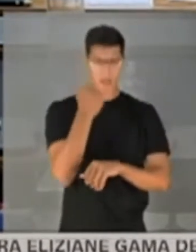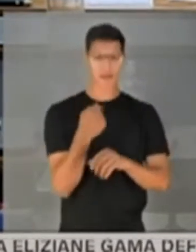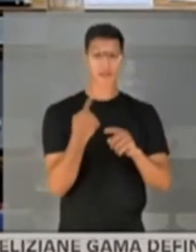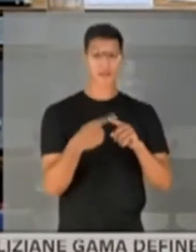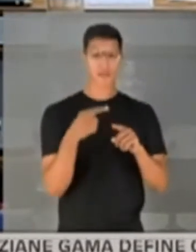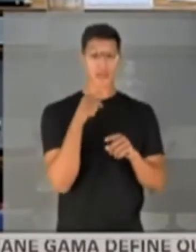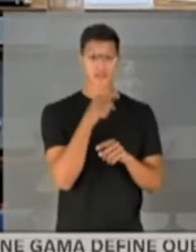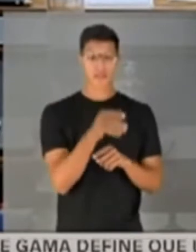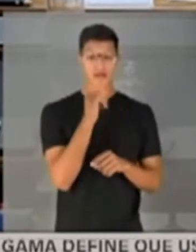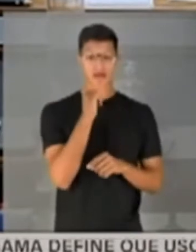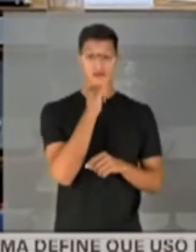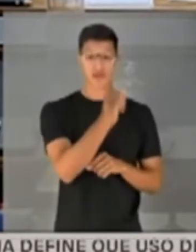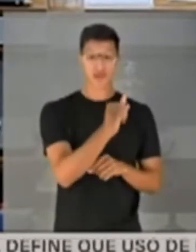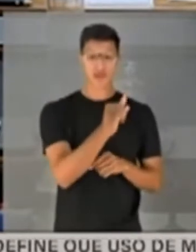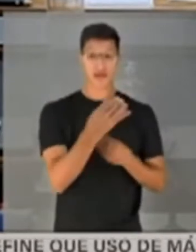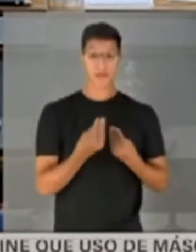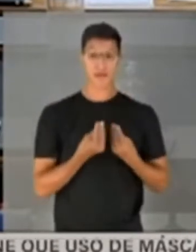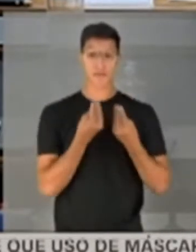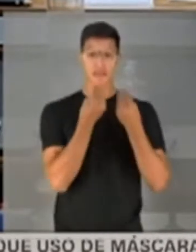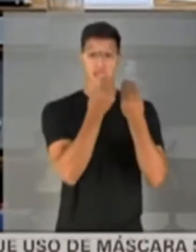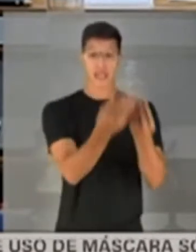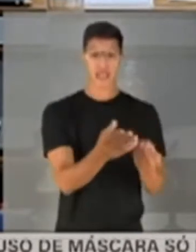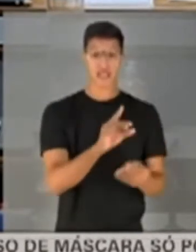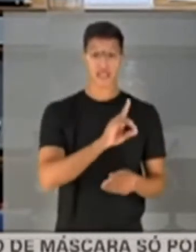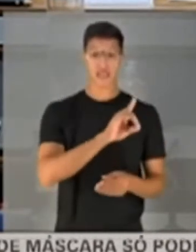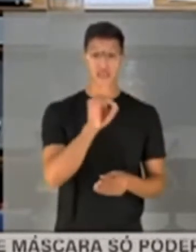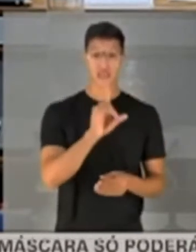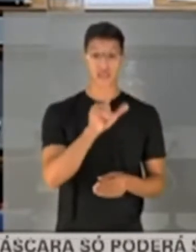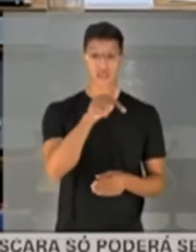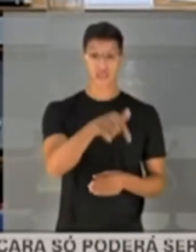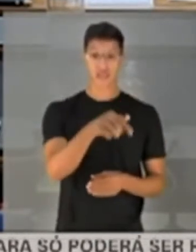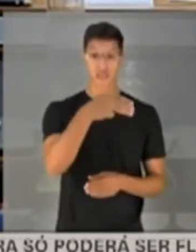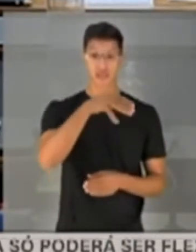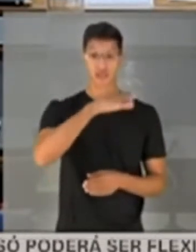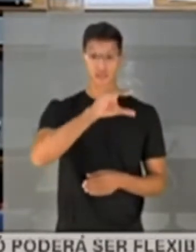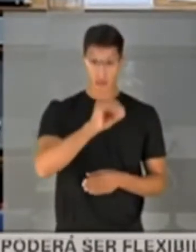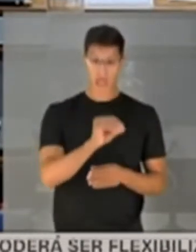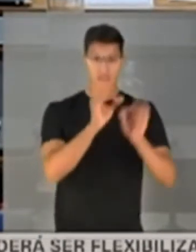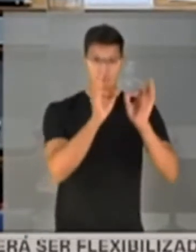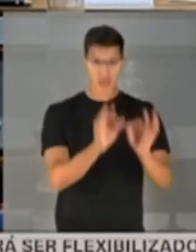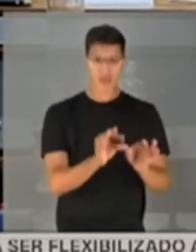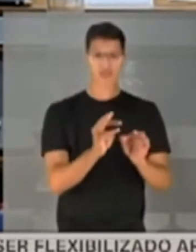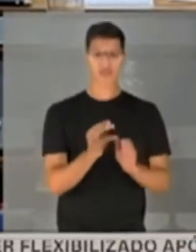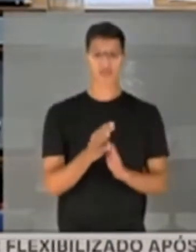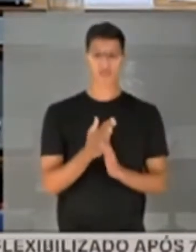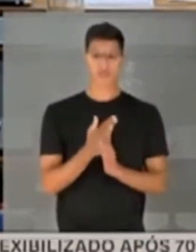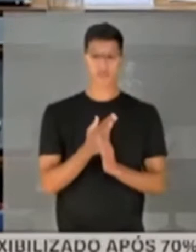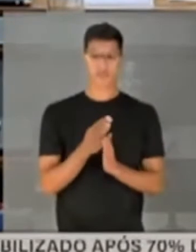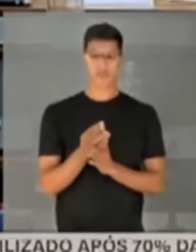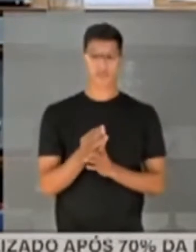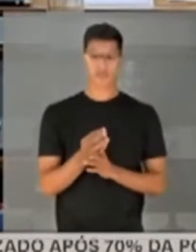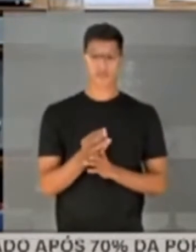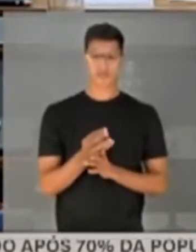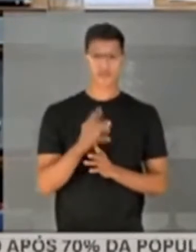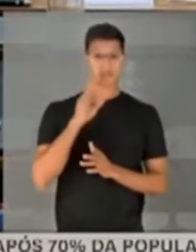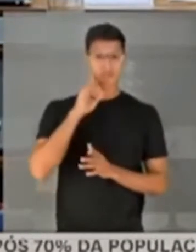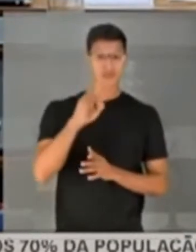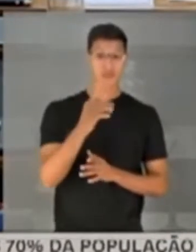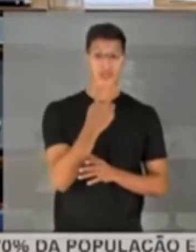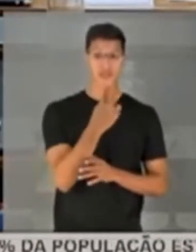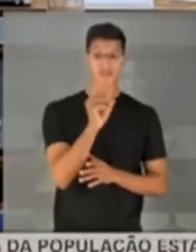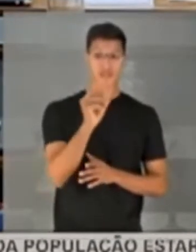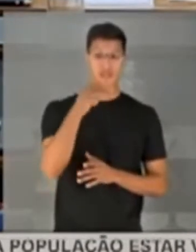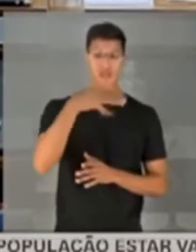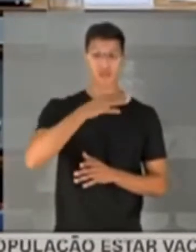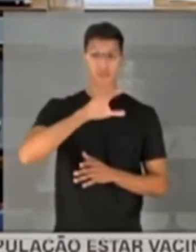Porque a senhora diz que a primeira entrega seria dia 17 de março. Me corrija. Correto? É. Porque dia 20 de